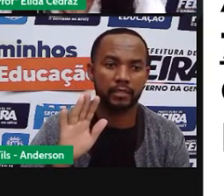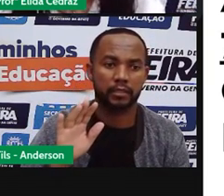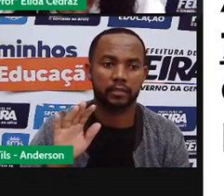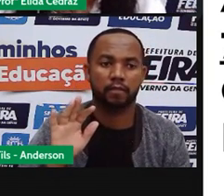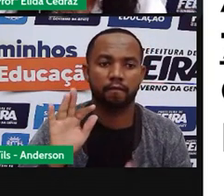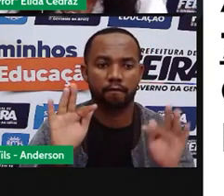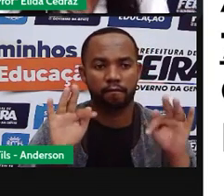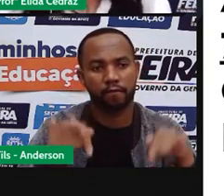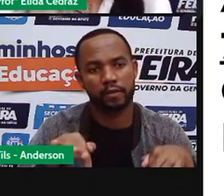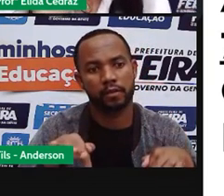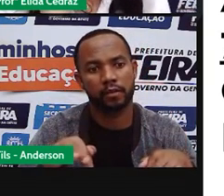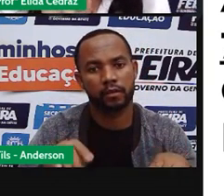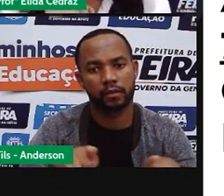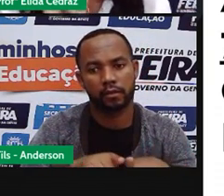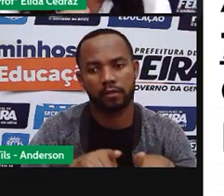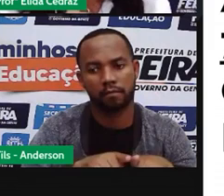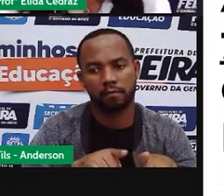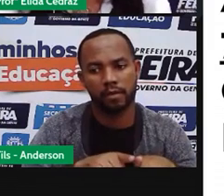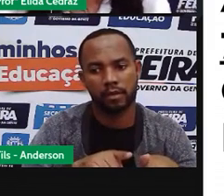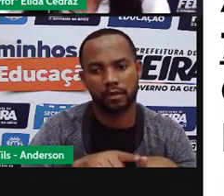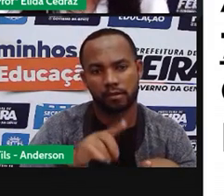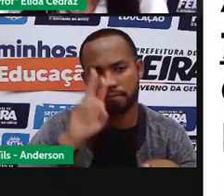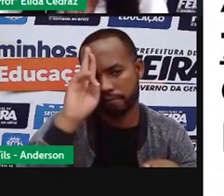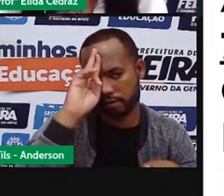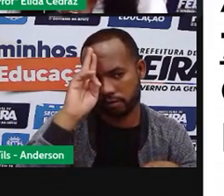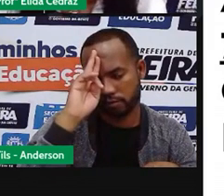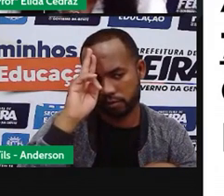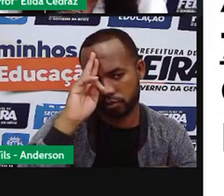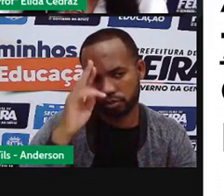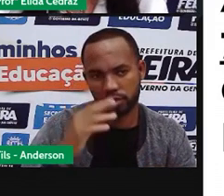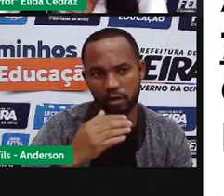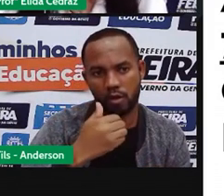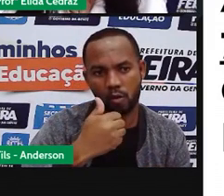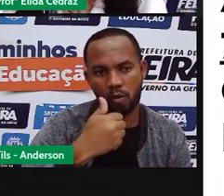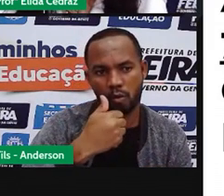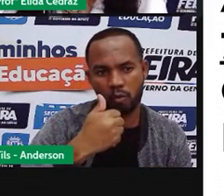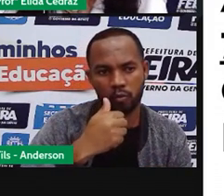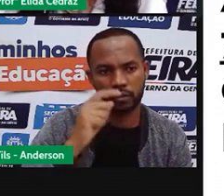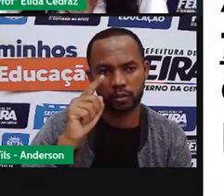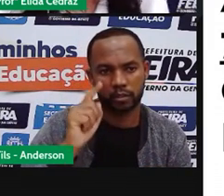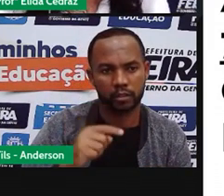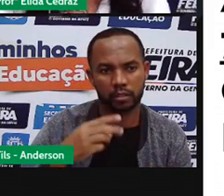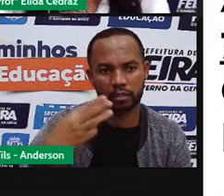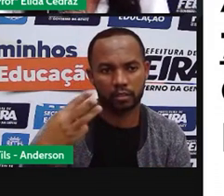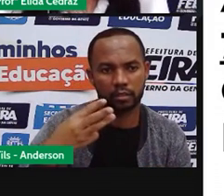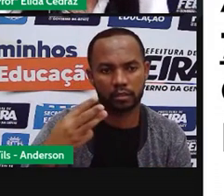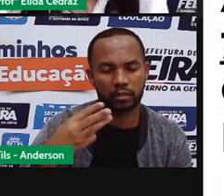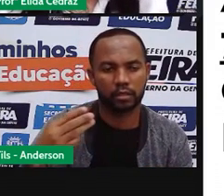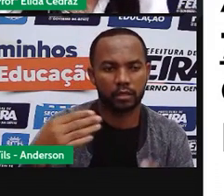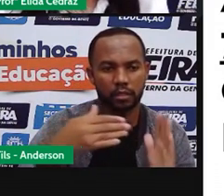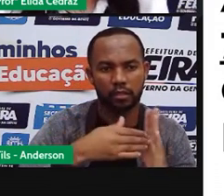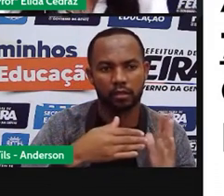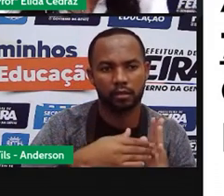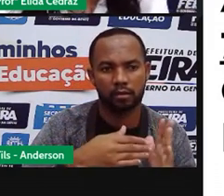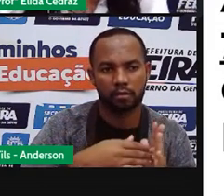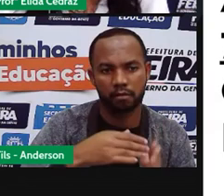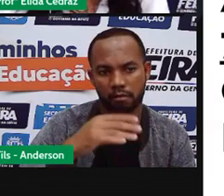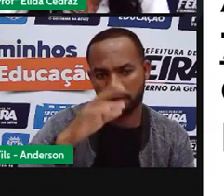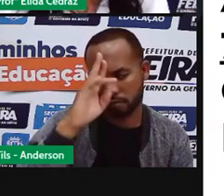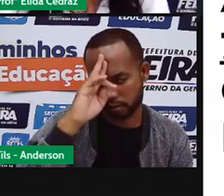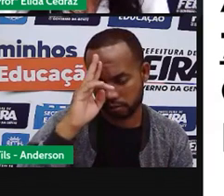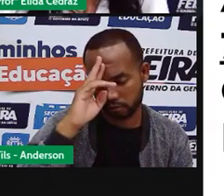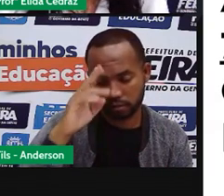dia é de onze e trinta até meio dia ainda temos meia hora ou